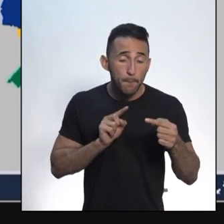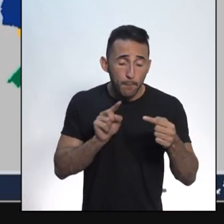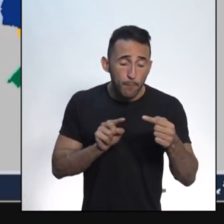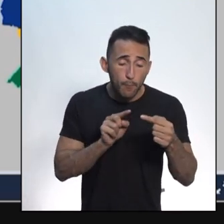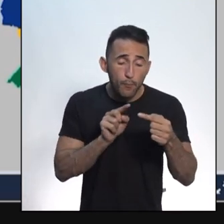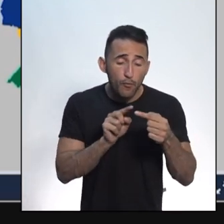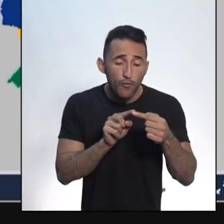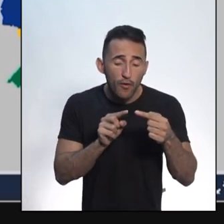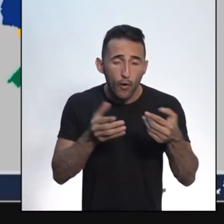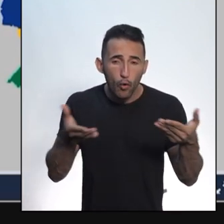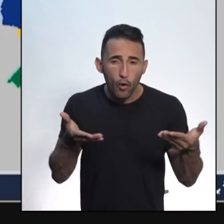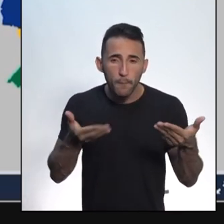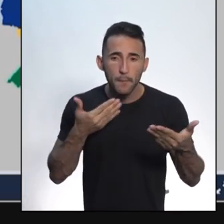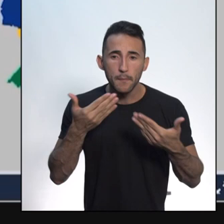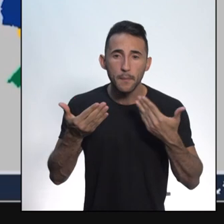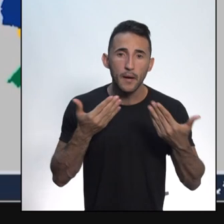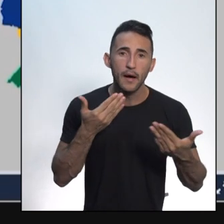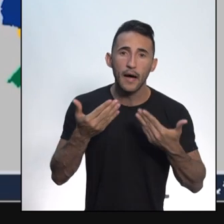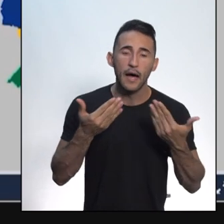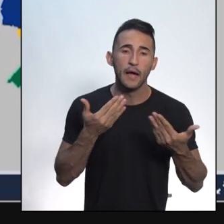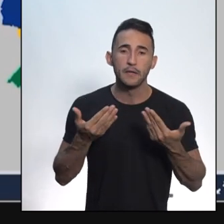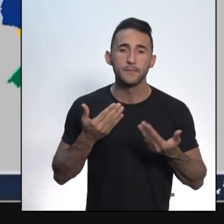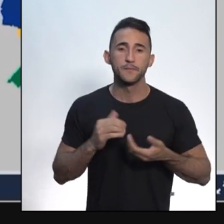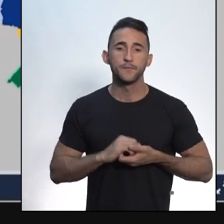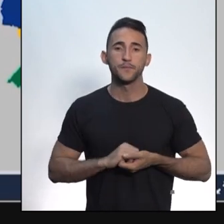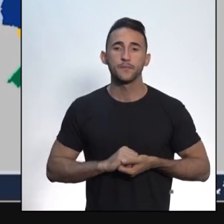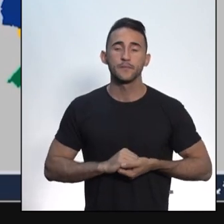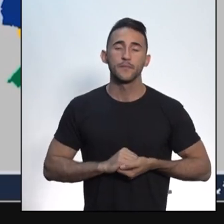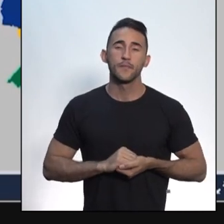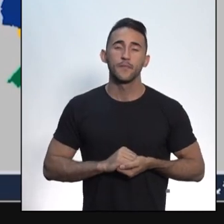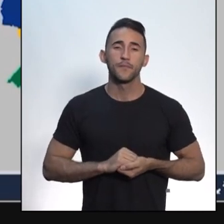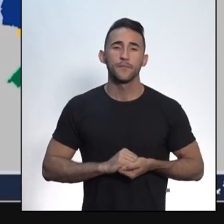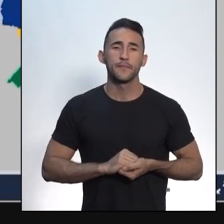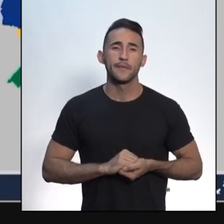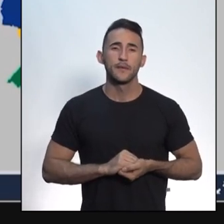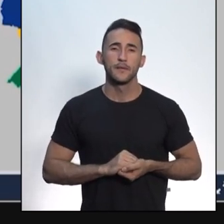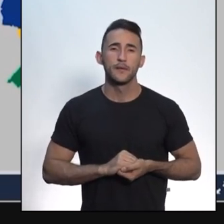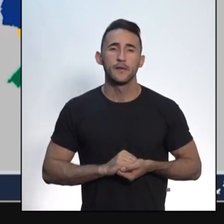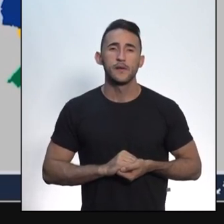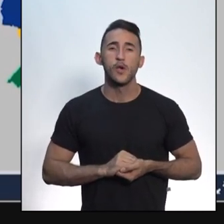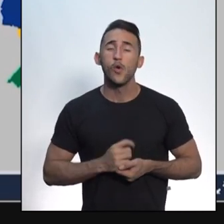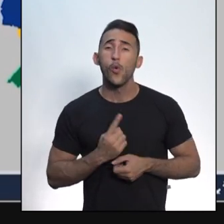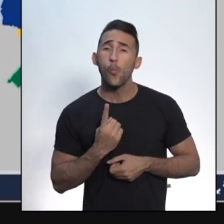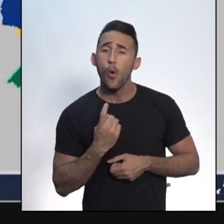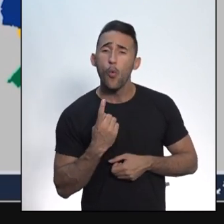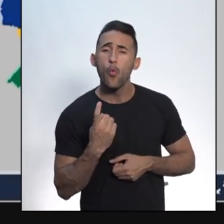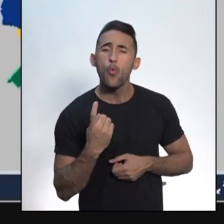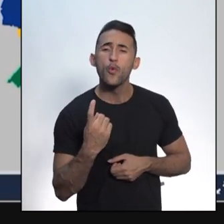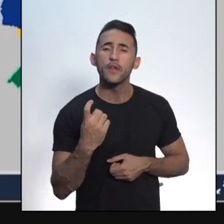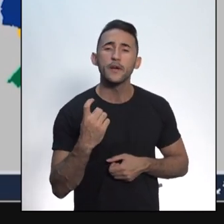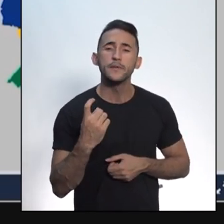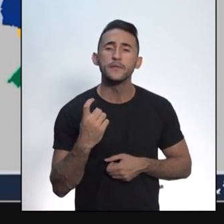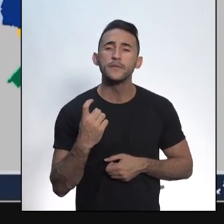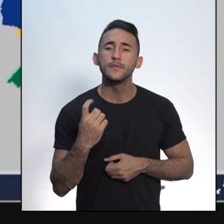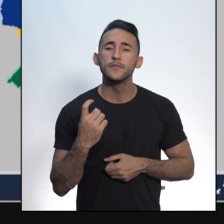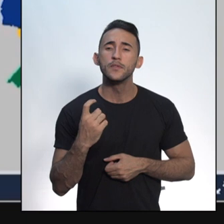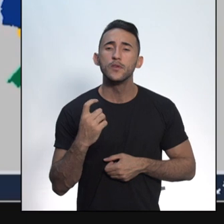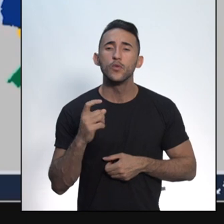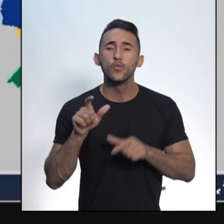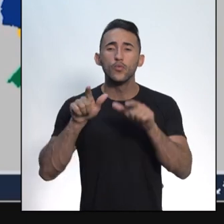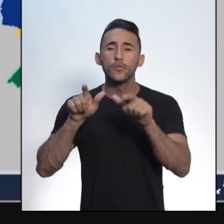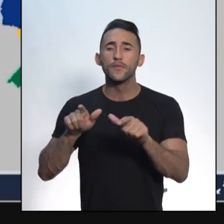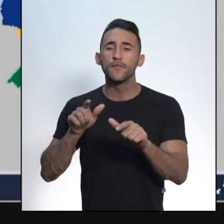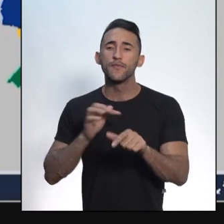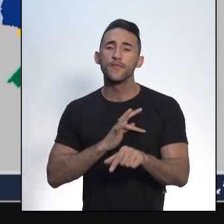agora. As unidades federadas... Então, vamos pegar uma única unidade federada para ficar mais claro. Vou falar da